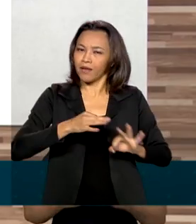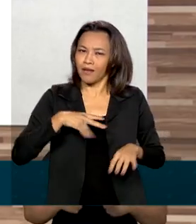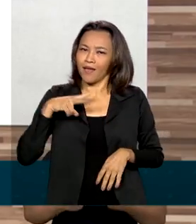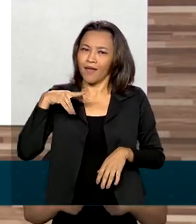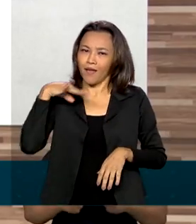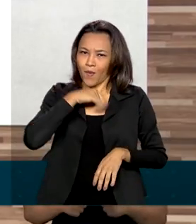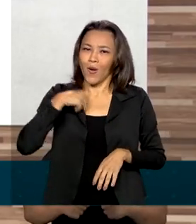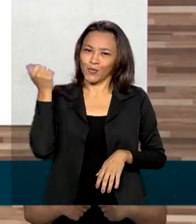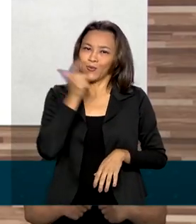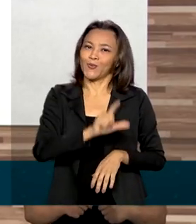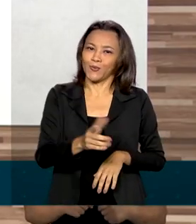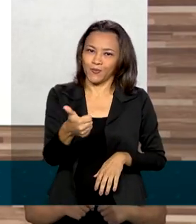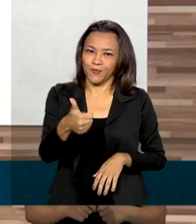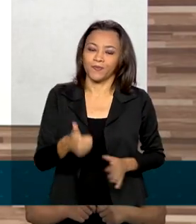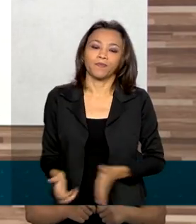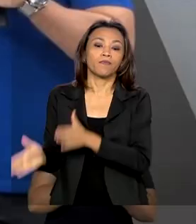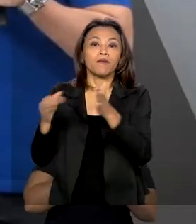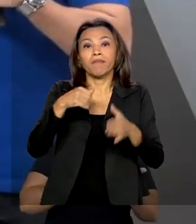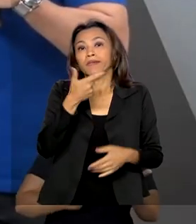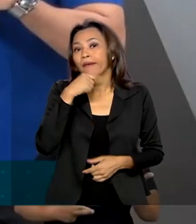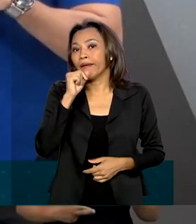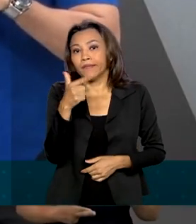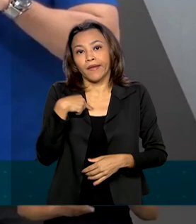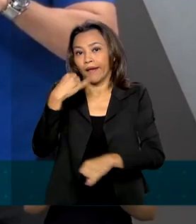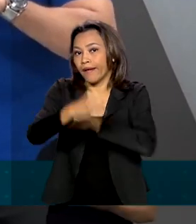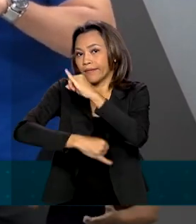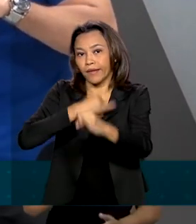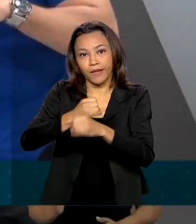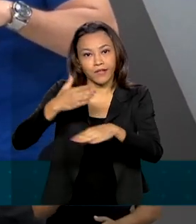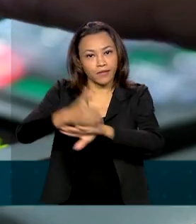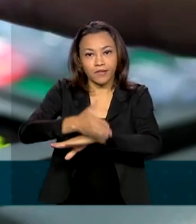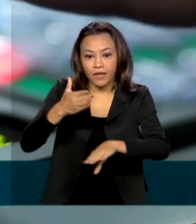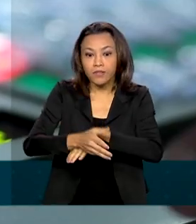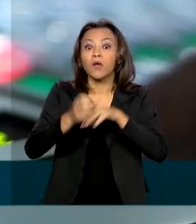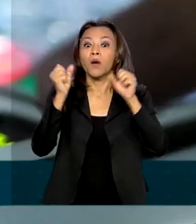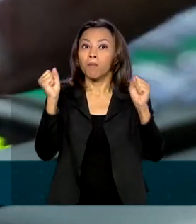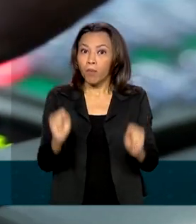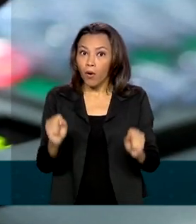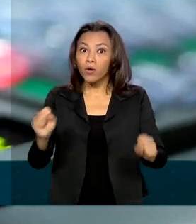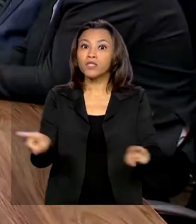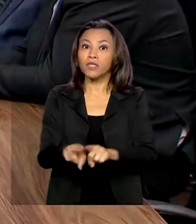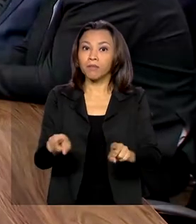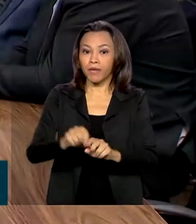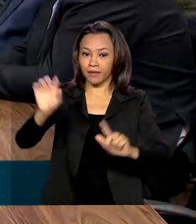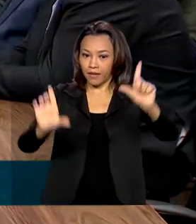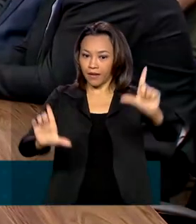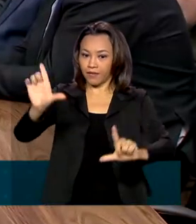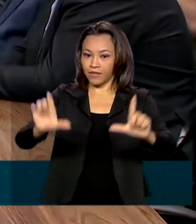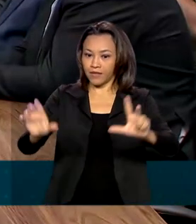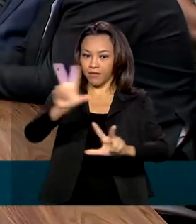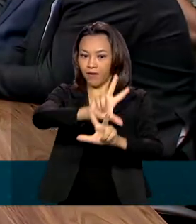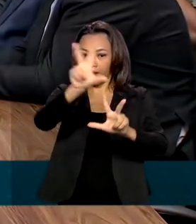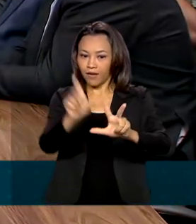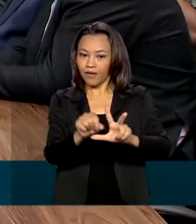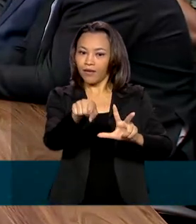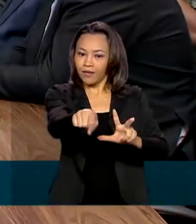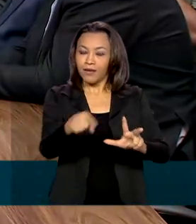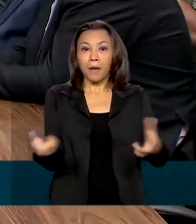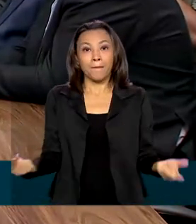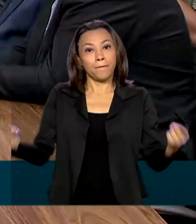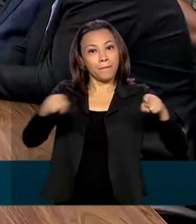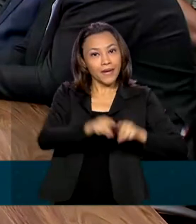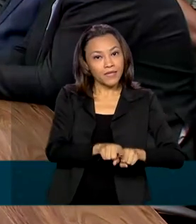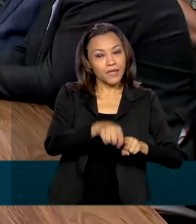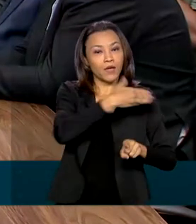Mas quem não tem acesso à internet vai poder acompanhar a Maratona de Aulões pela TV Brasil graças a uma parceria entre o